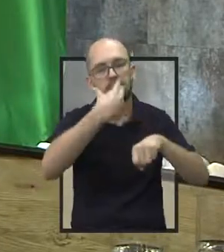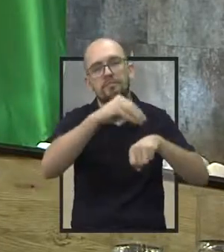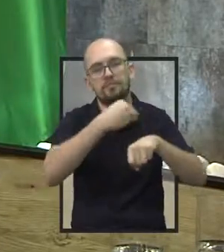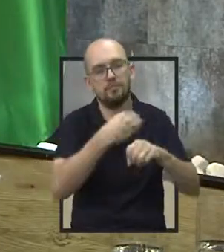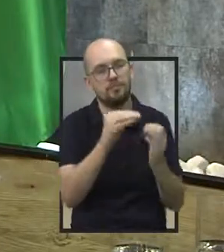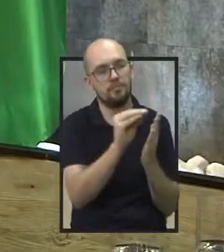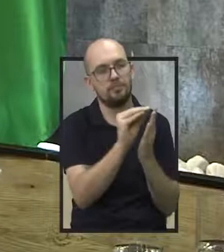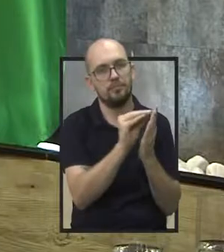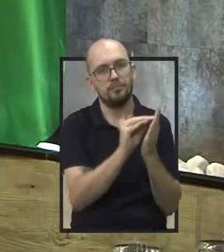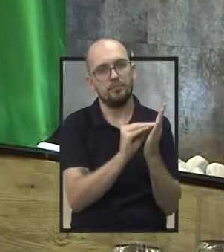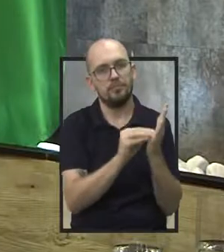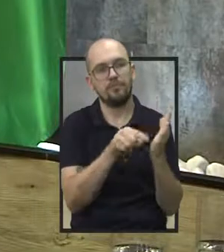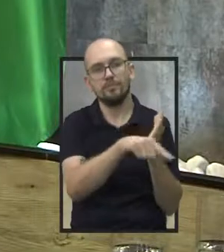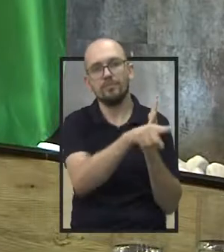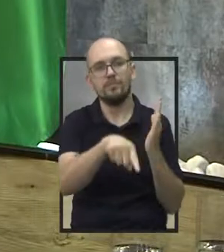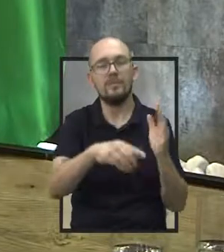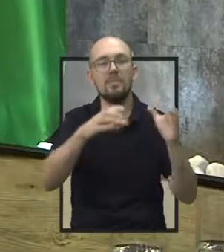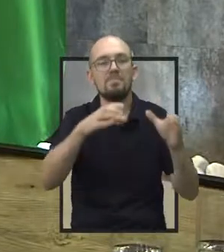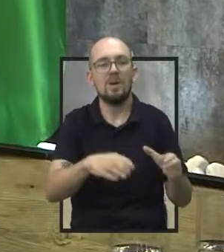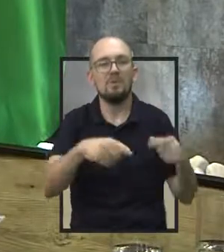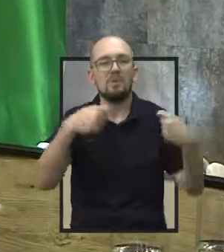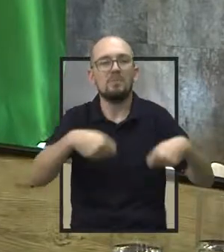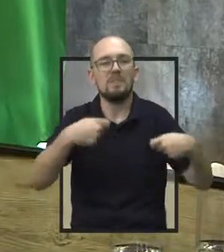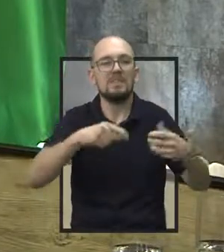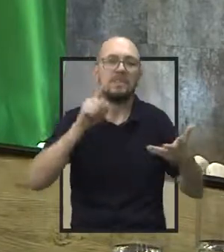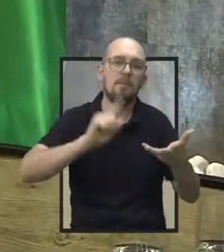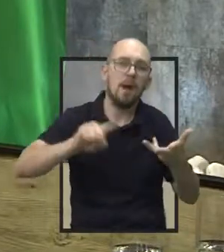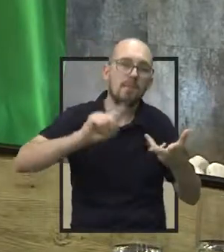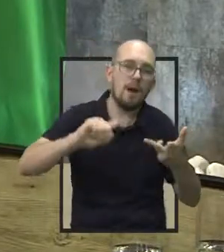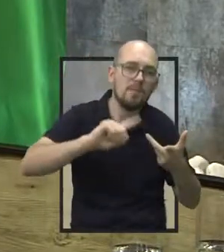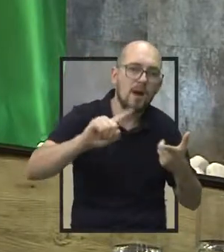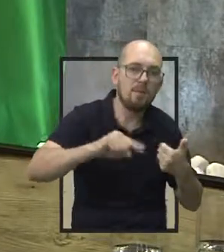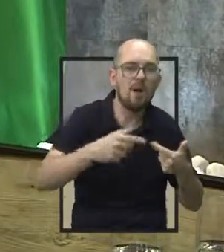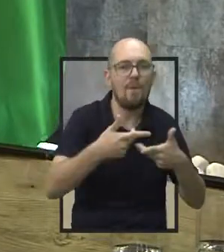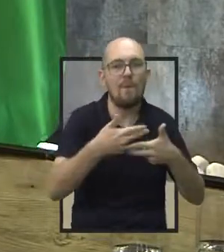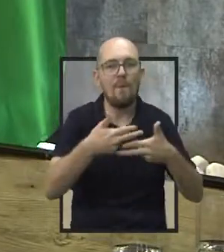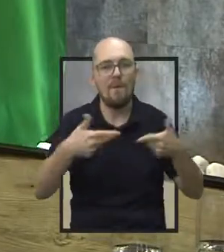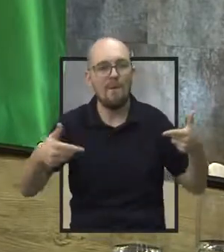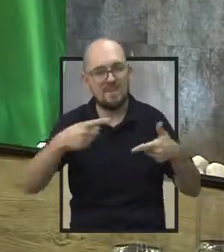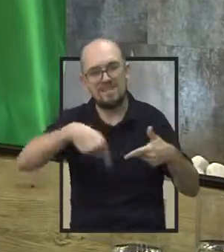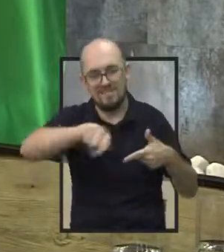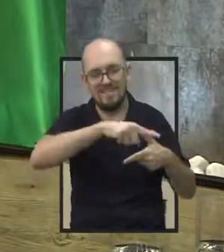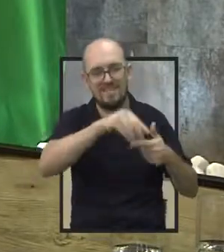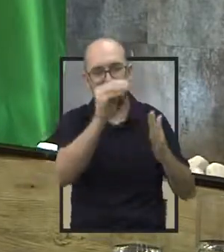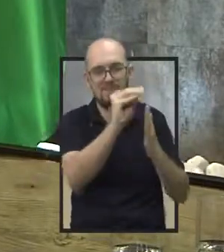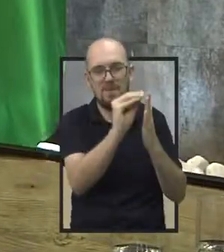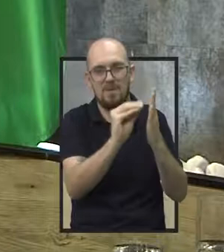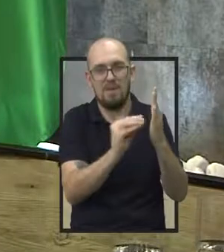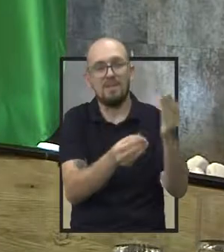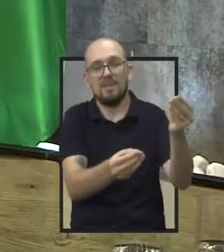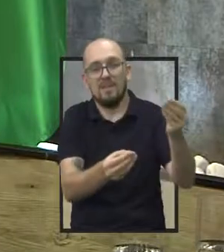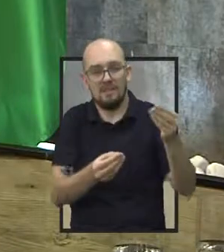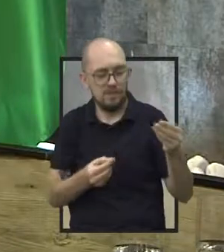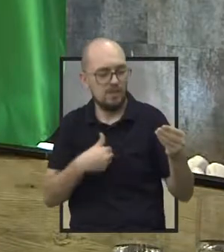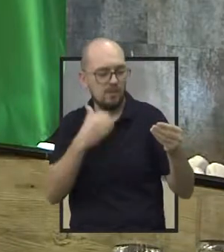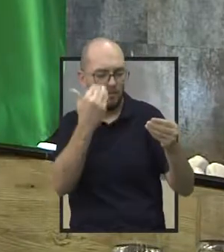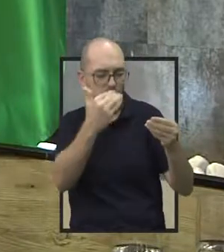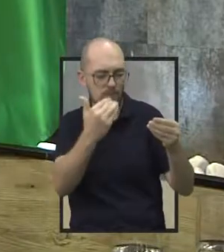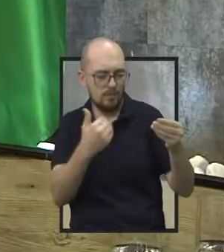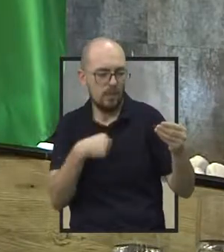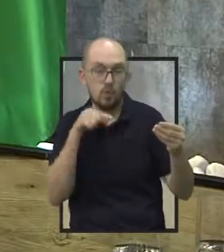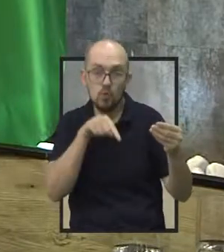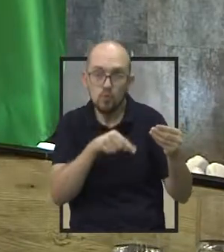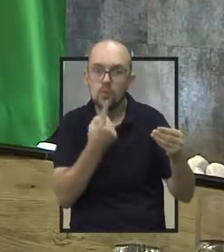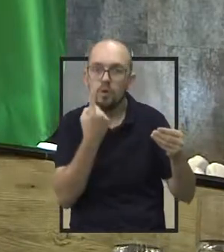de necessidade que o bairro tem em relação às pessoas que residem ali. E uma dessas questões é a